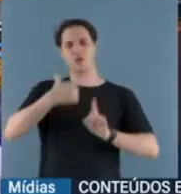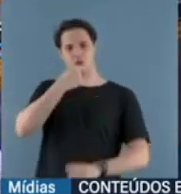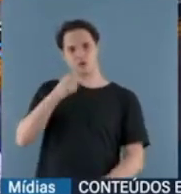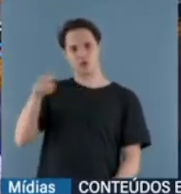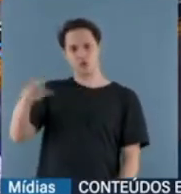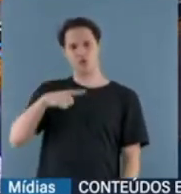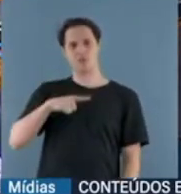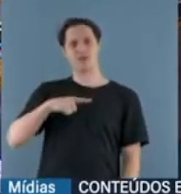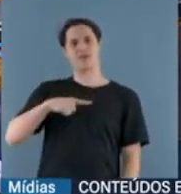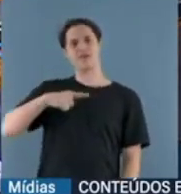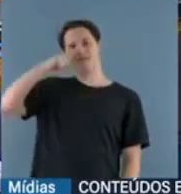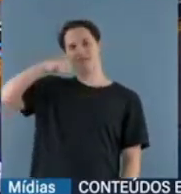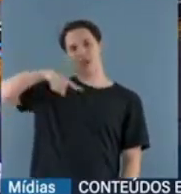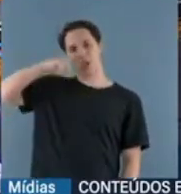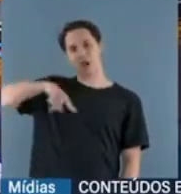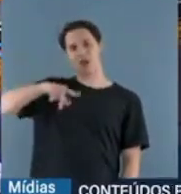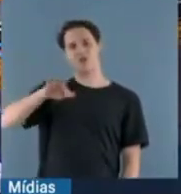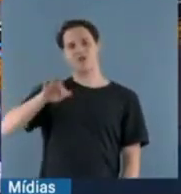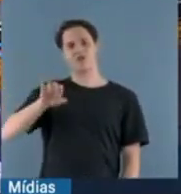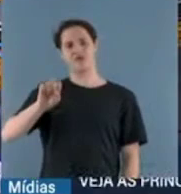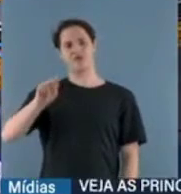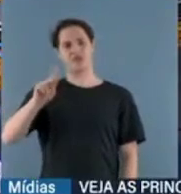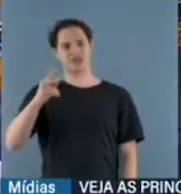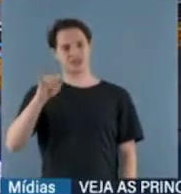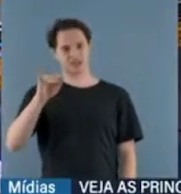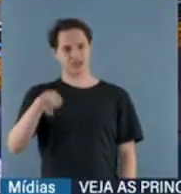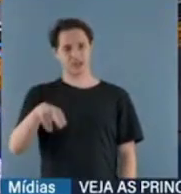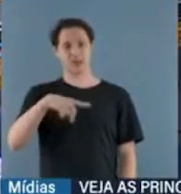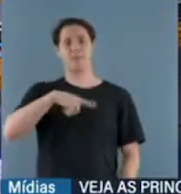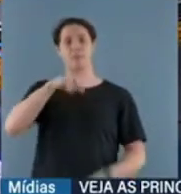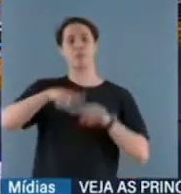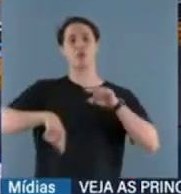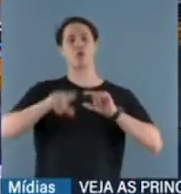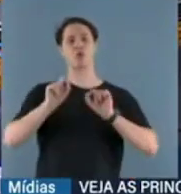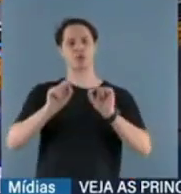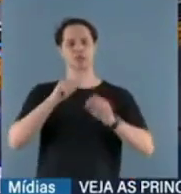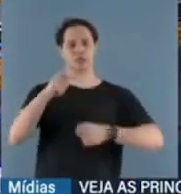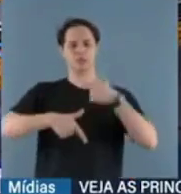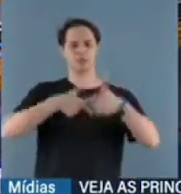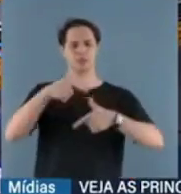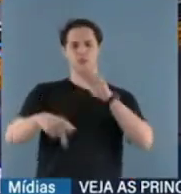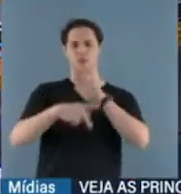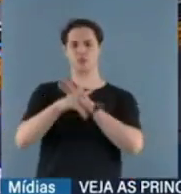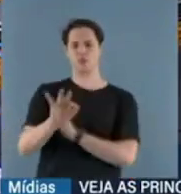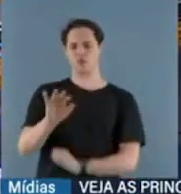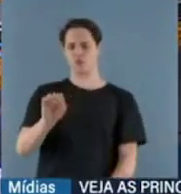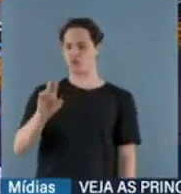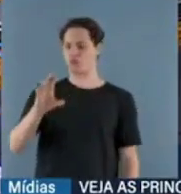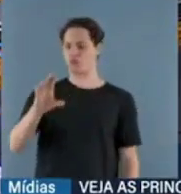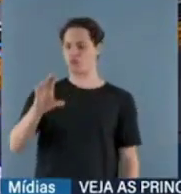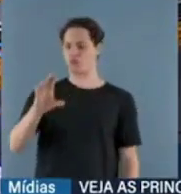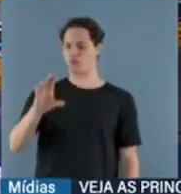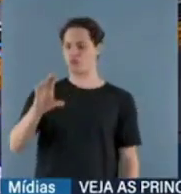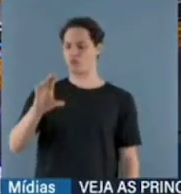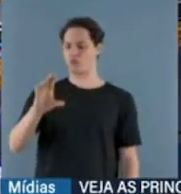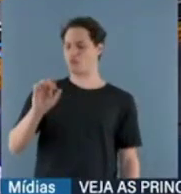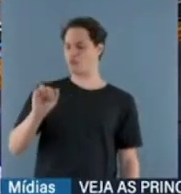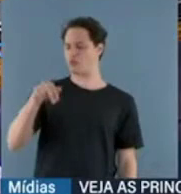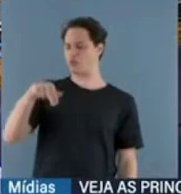eu vou dizer textualmente, proíbe a atuação da Força Nacional de Segurança